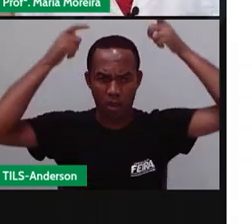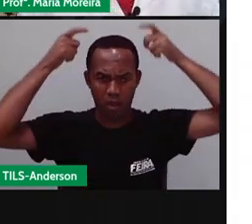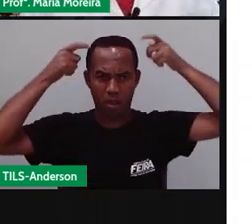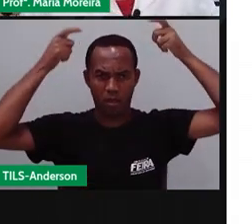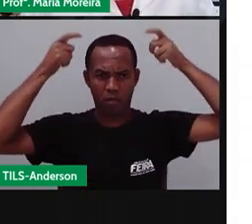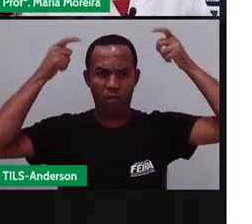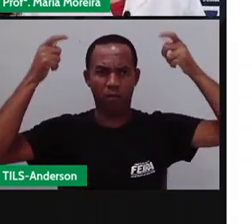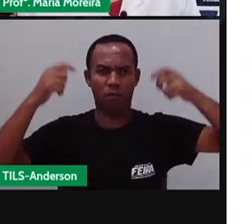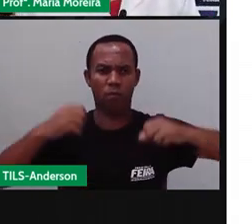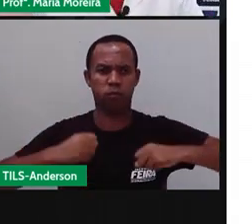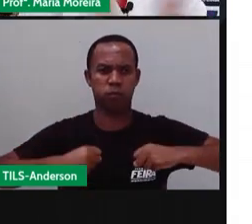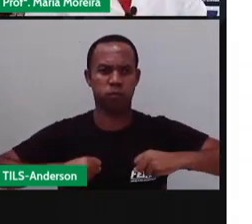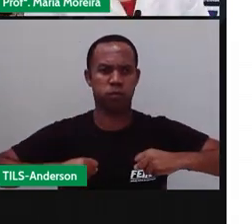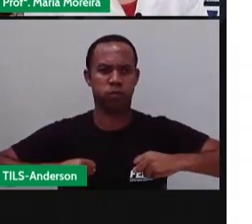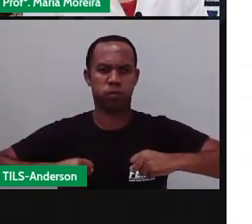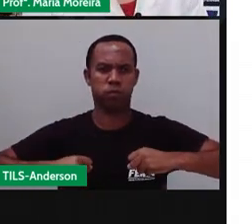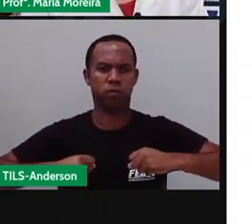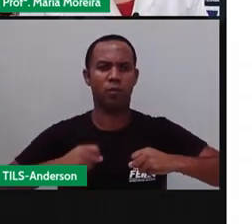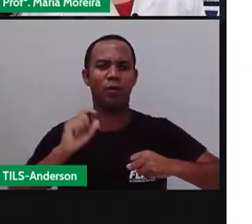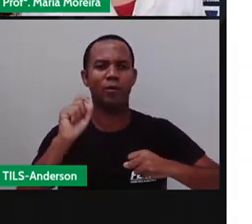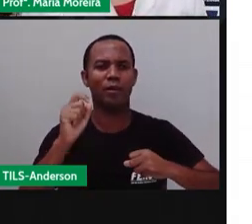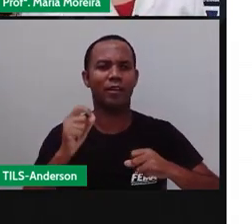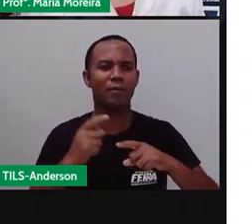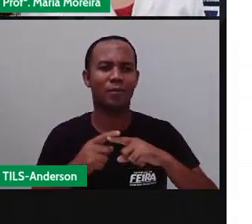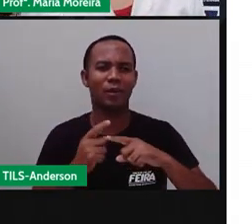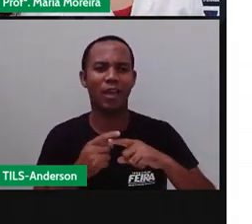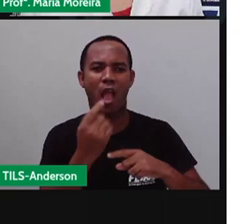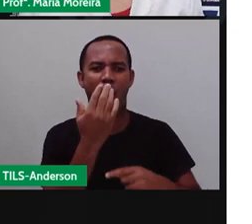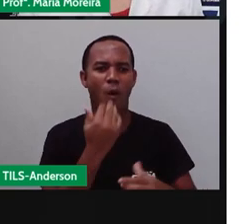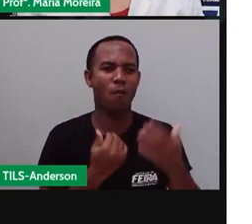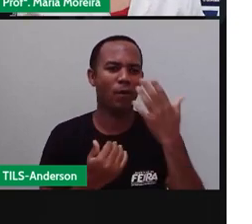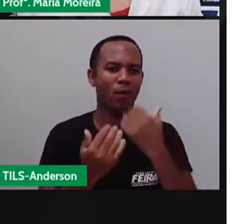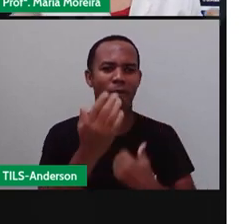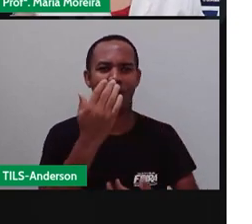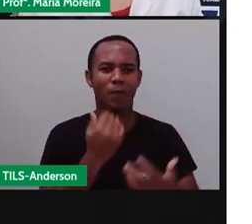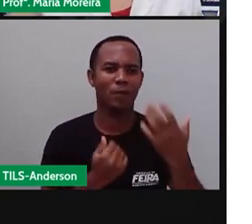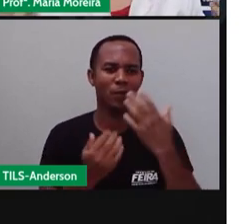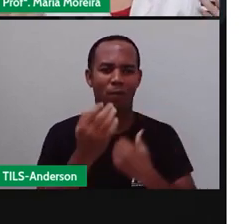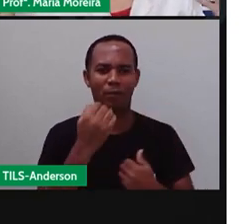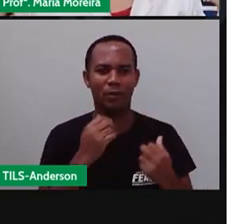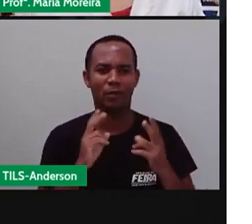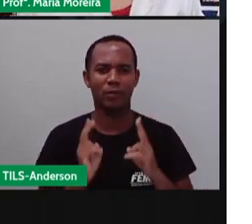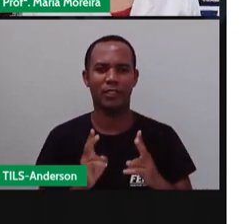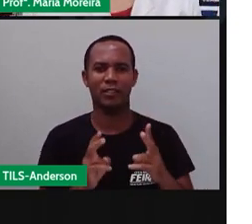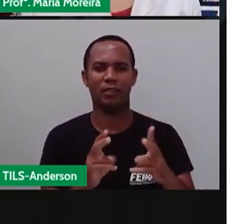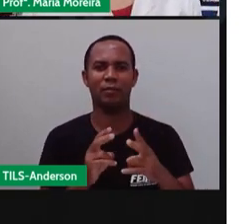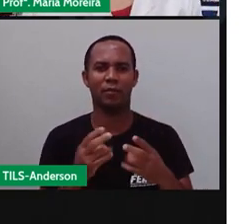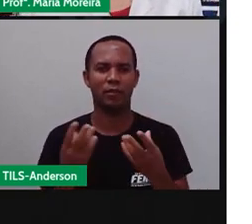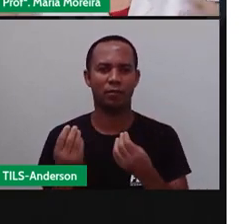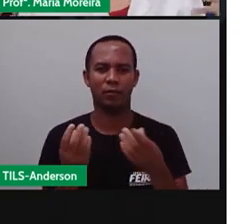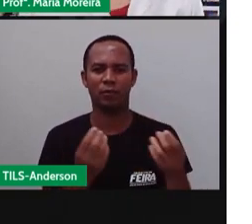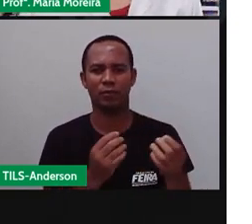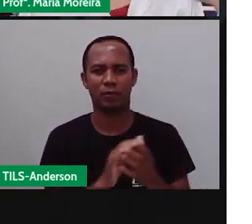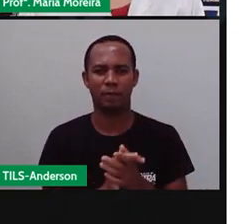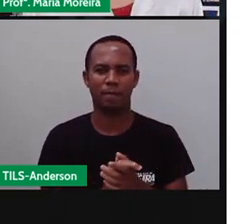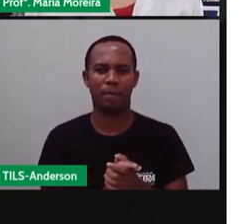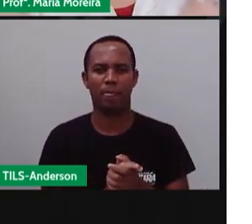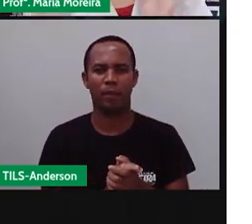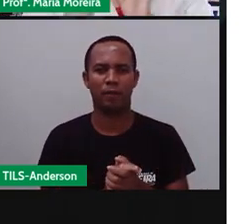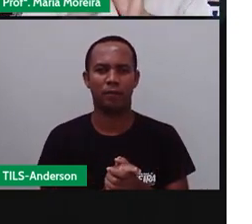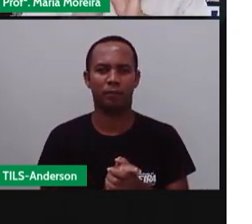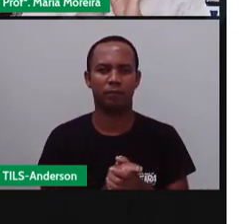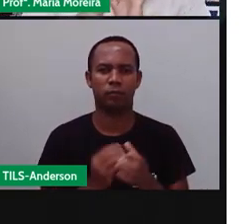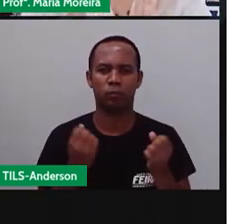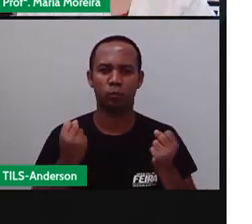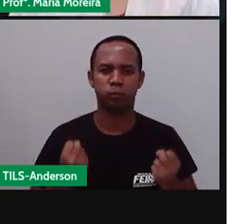pessoa cheinha, gordinha, né? Por quê? Porque ele simboliza a fartura. Quando a gente come muito, a gente ganha